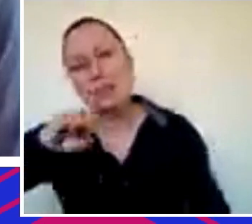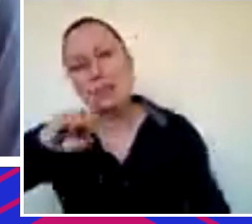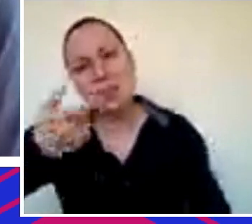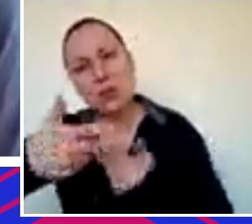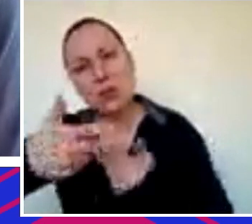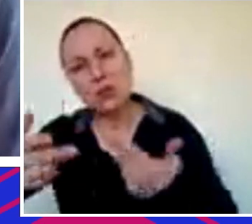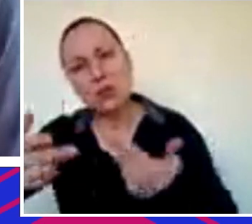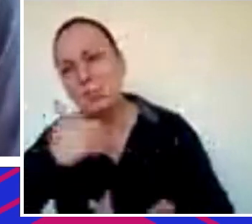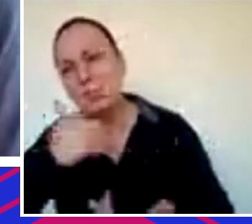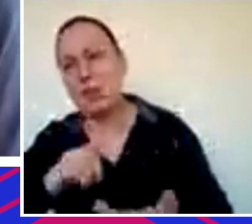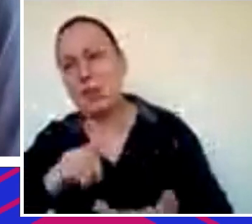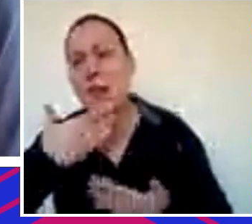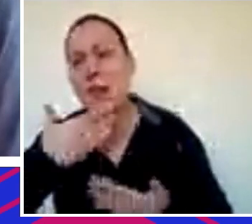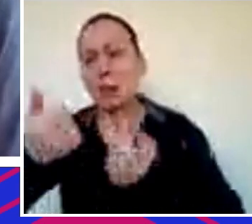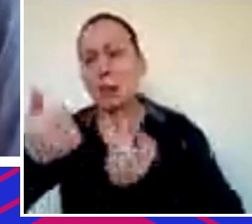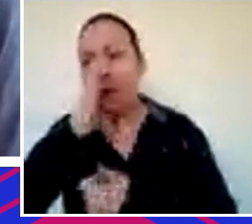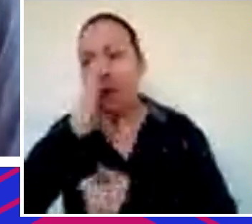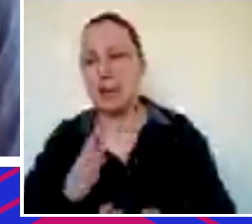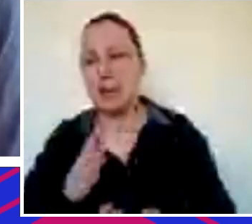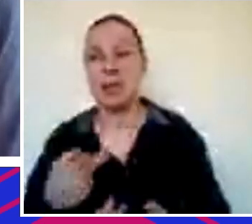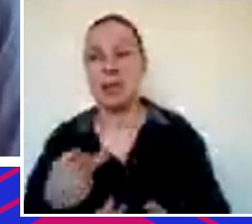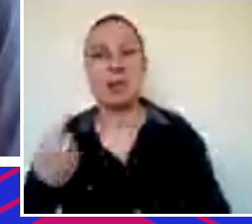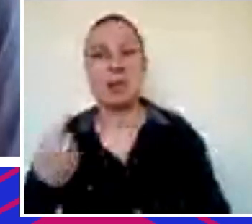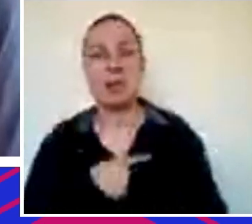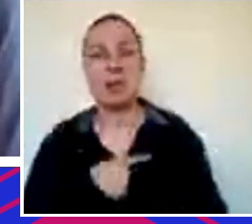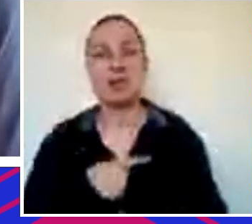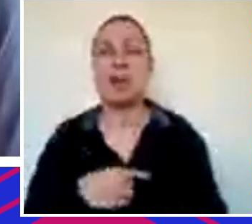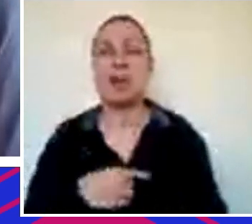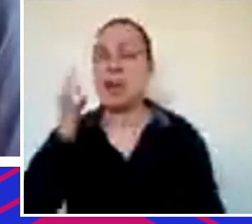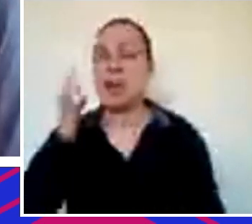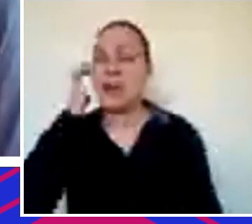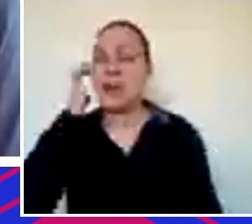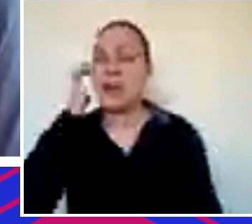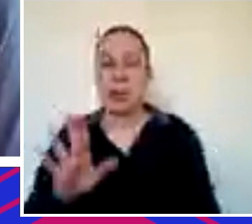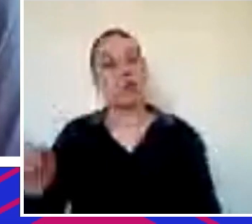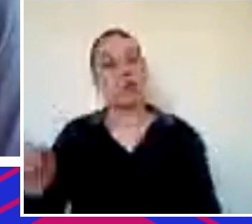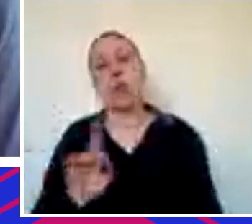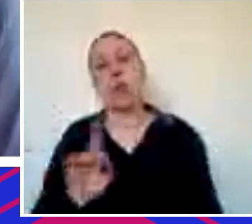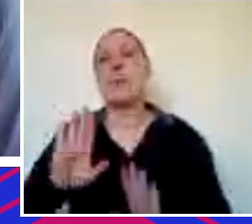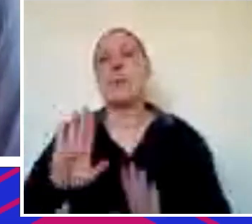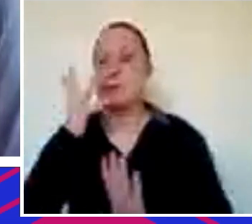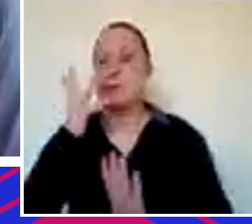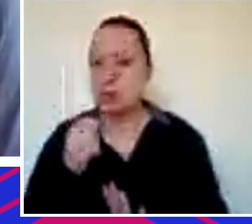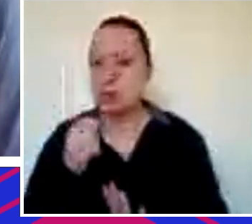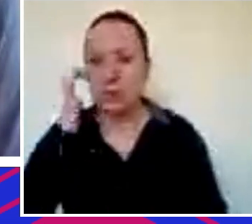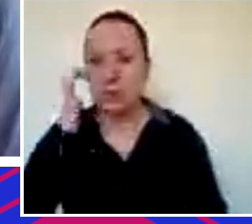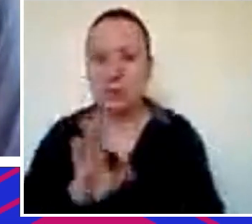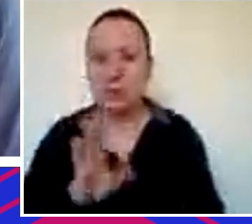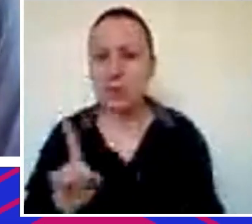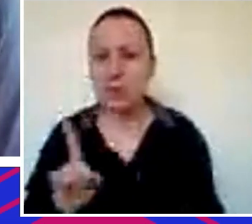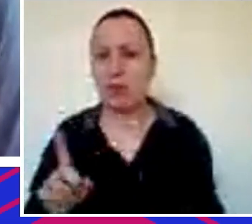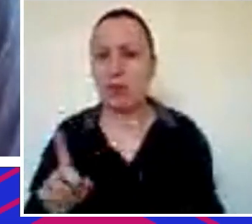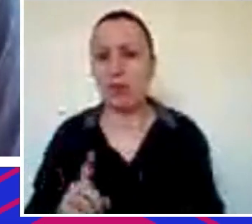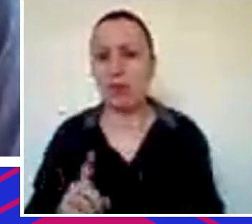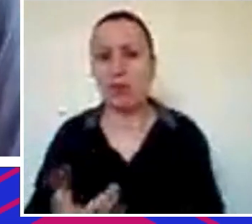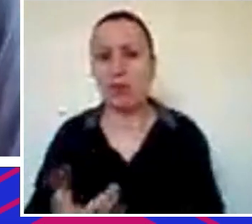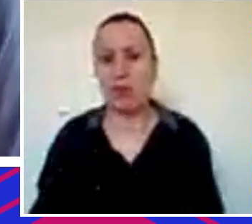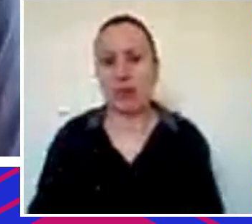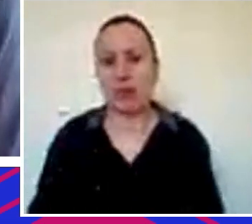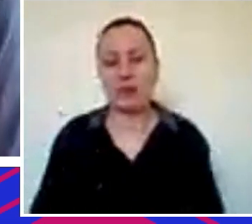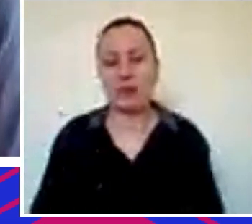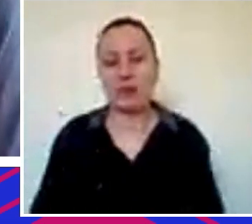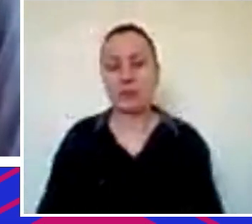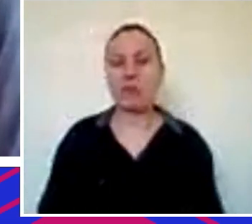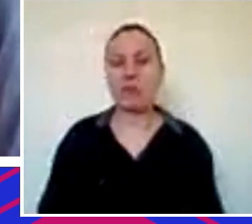então acho que a gente tem uma função nobre não é fácil mas tudo que é bonito não é fácil tudo que é bacana não é fácil ter